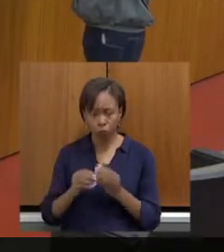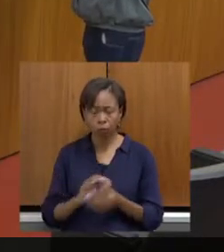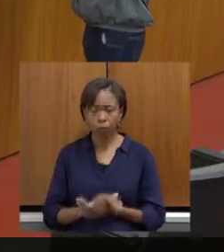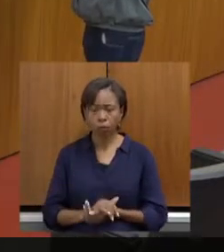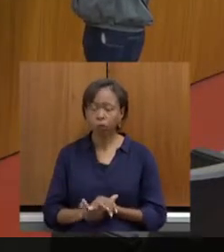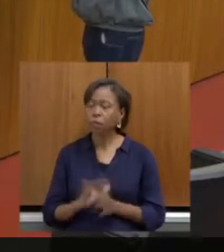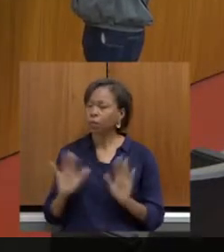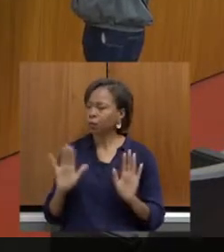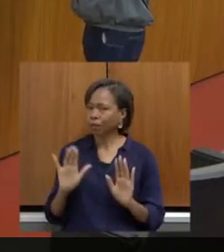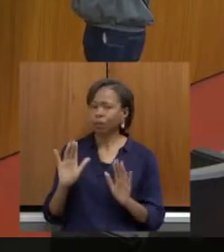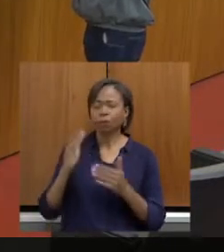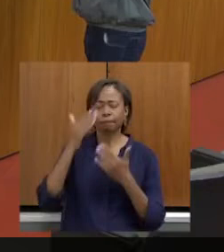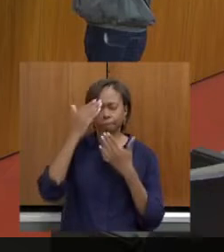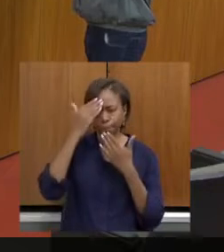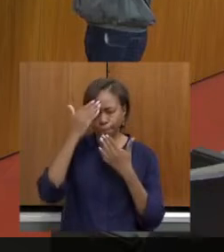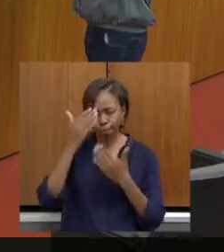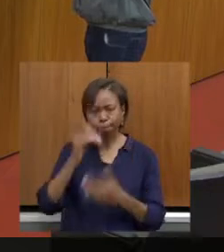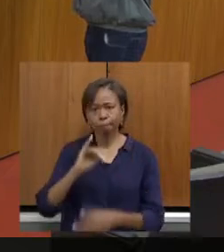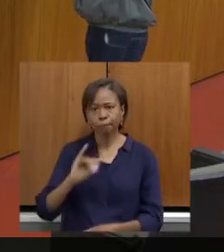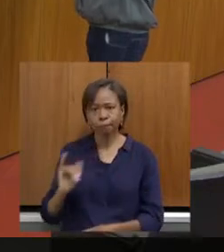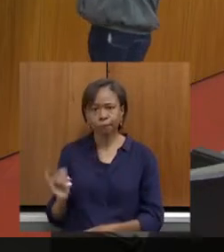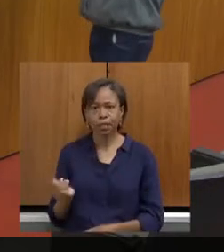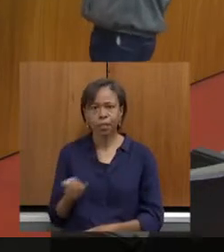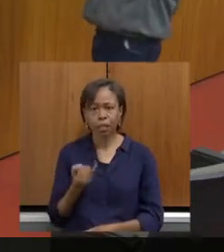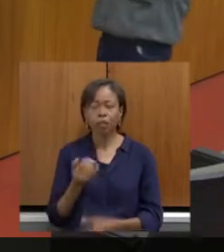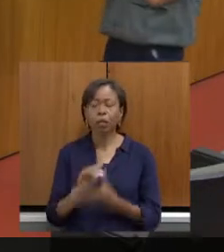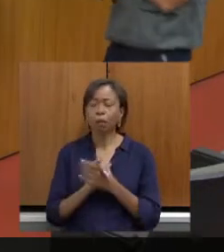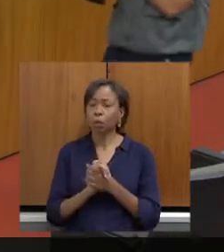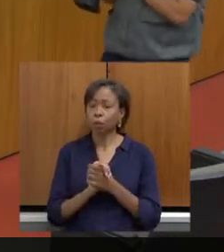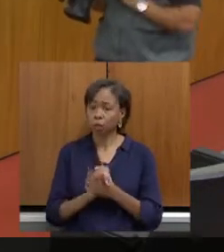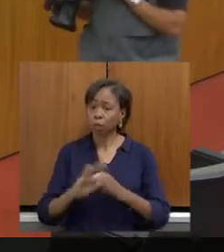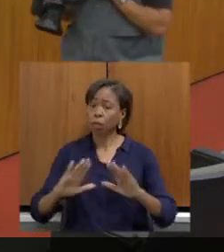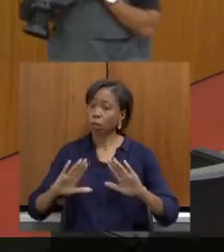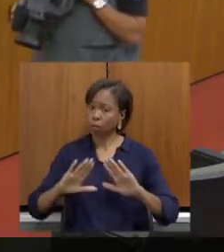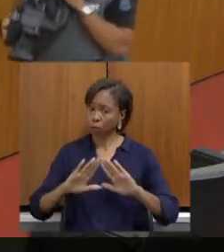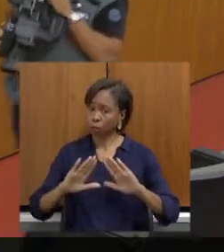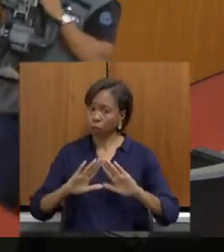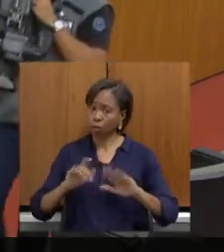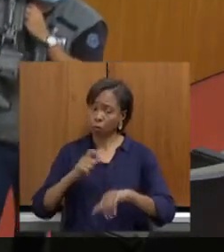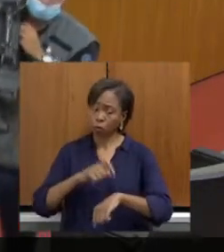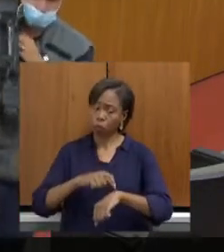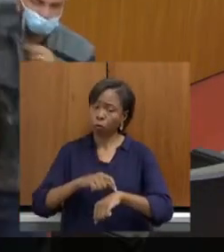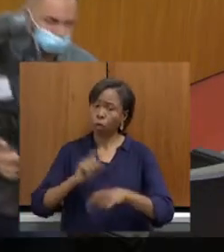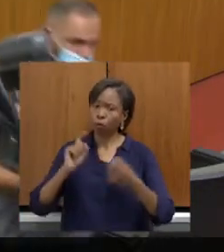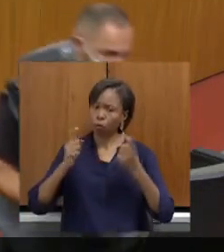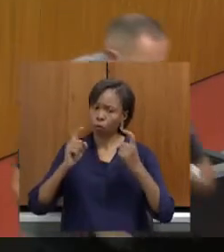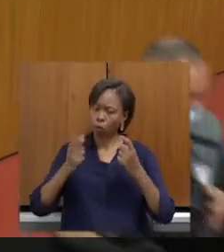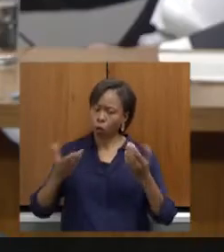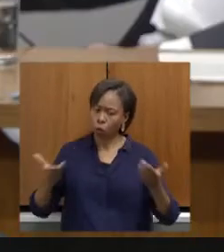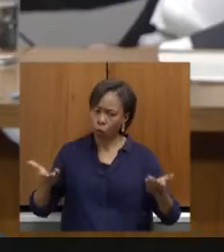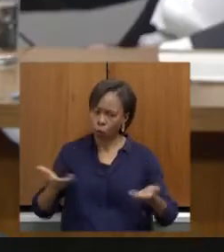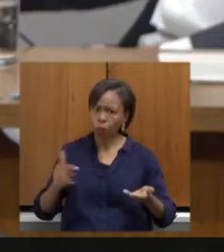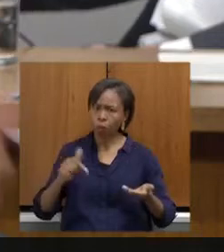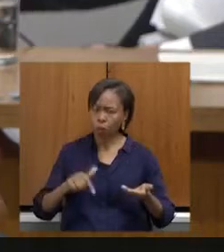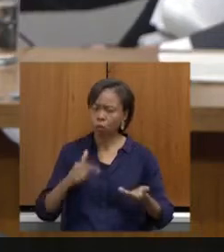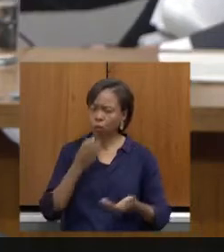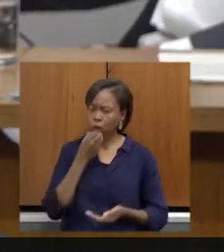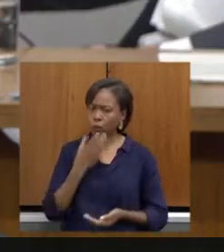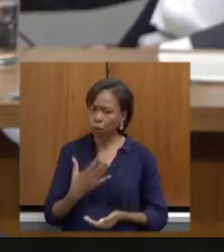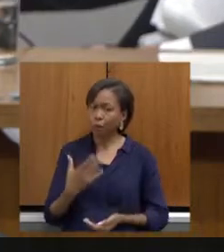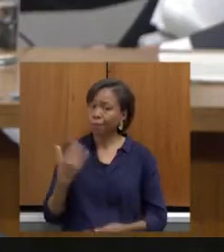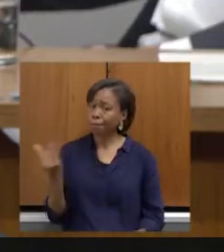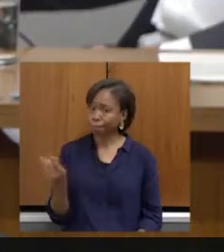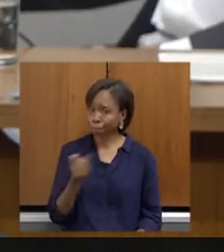Só agradecer mesmo a oportunidade para benizar a Assembleia por esse momento, por esse espaço. A gente sabe o quão